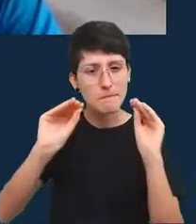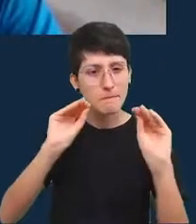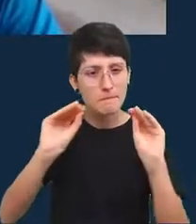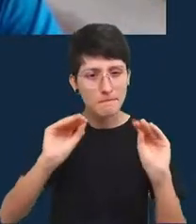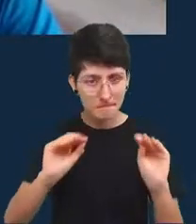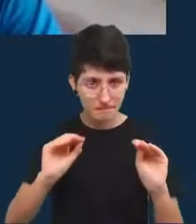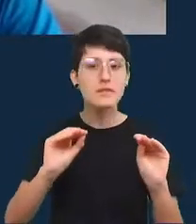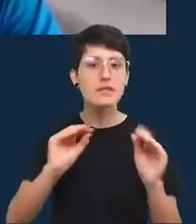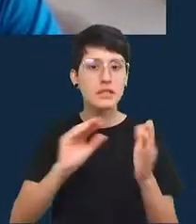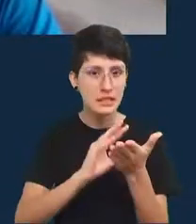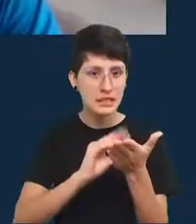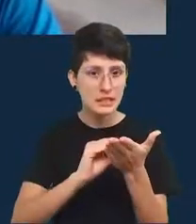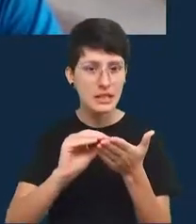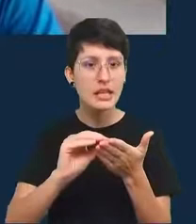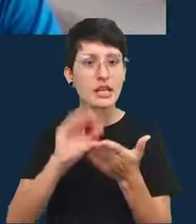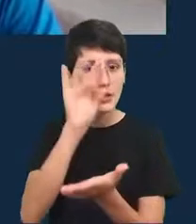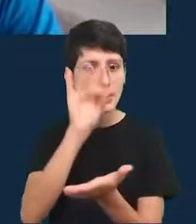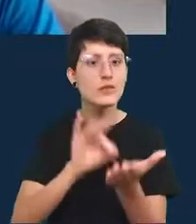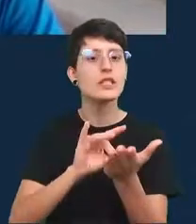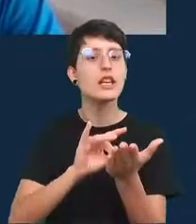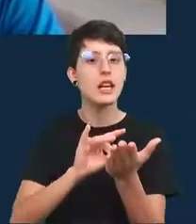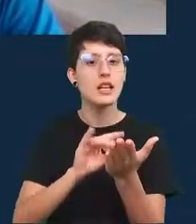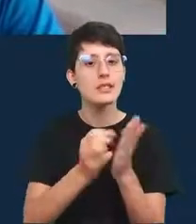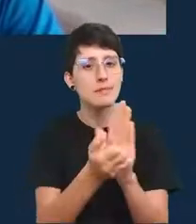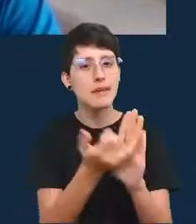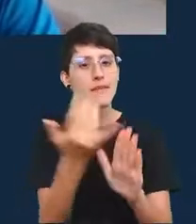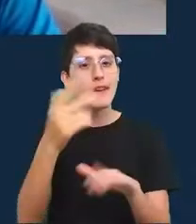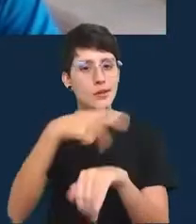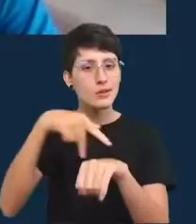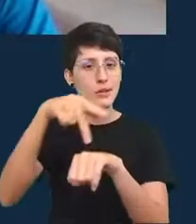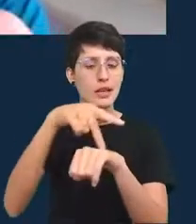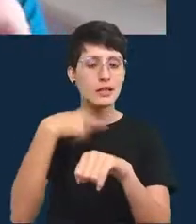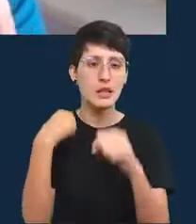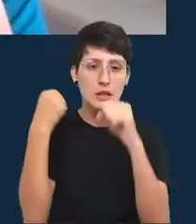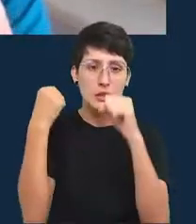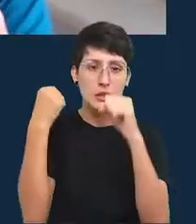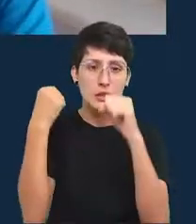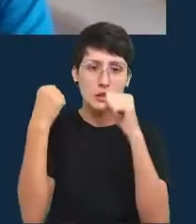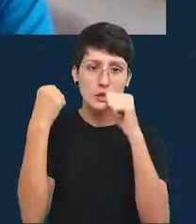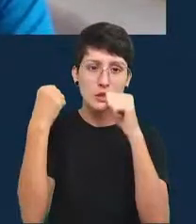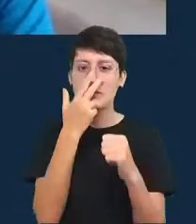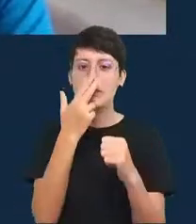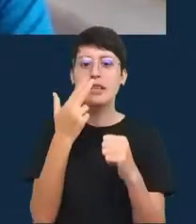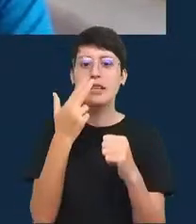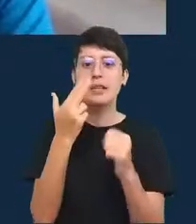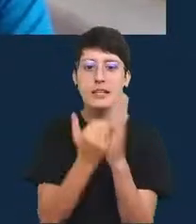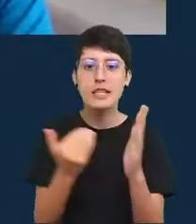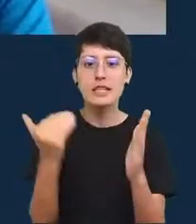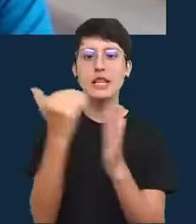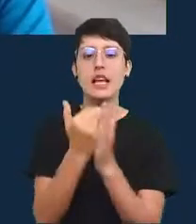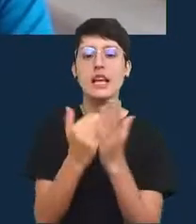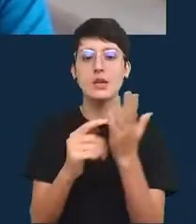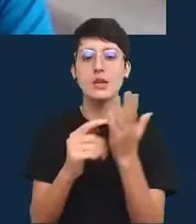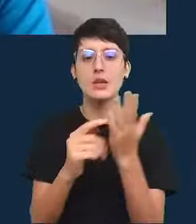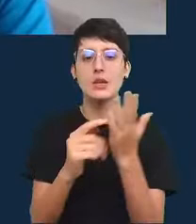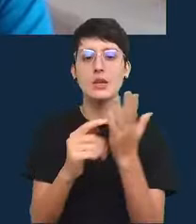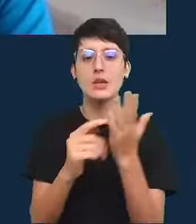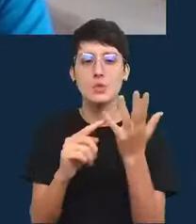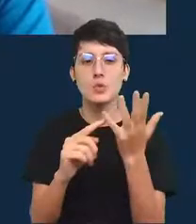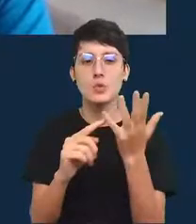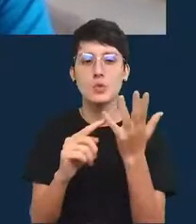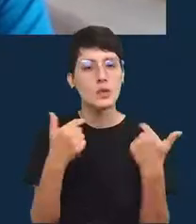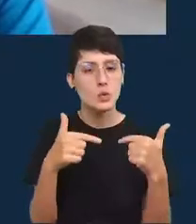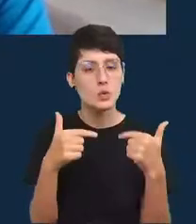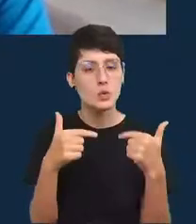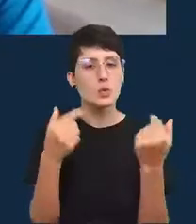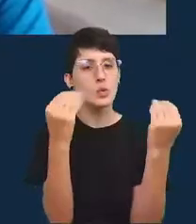mortalidade total para vários países então podemos agora estimar também o excesso e eu também atualizo os próprios dados